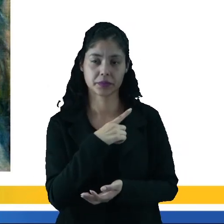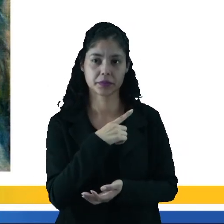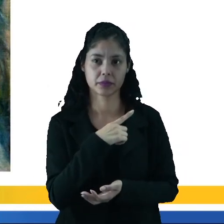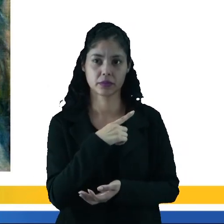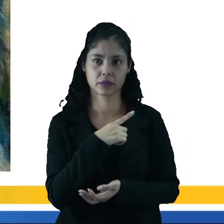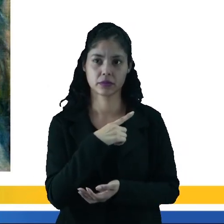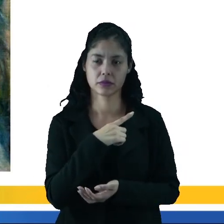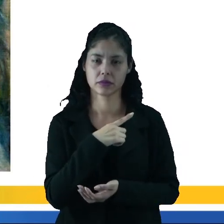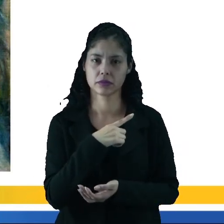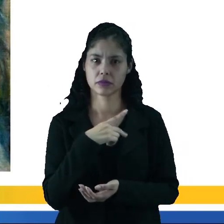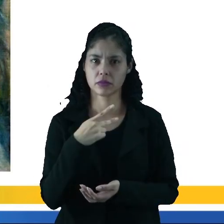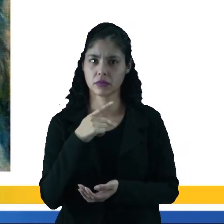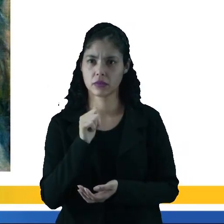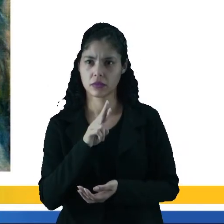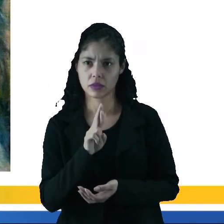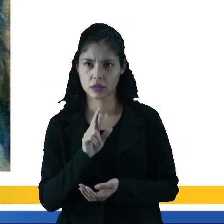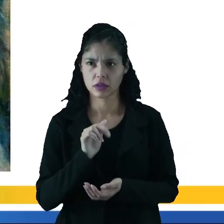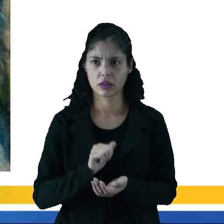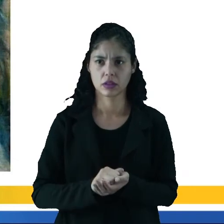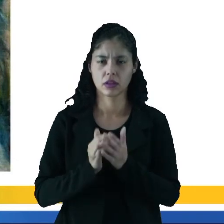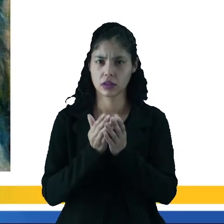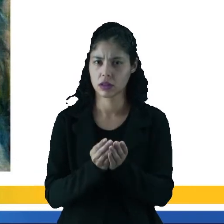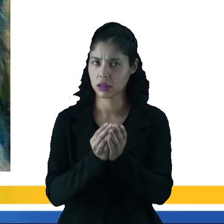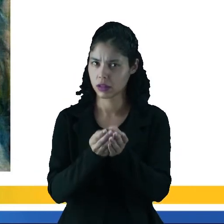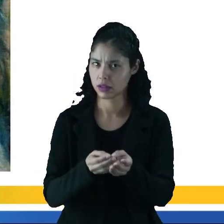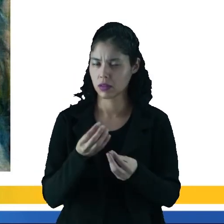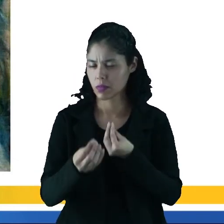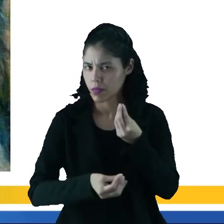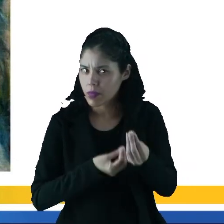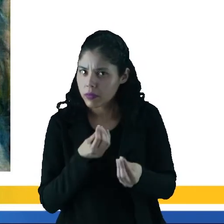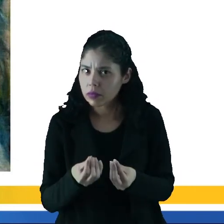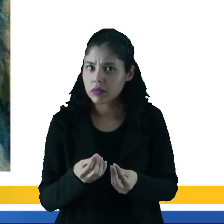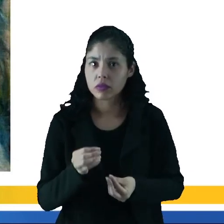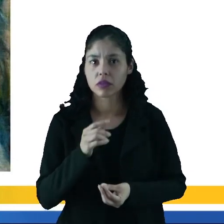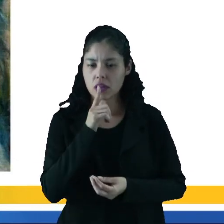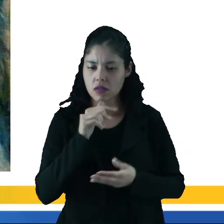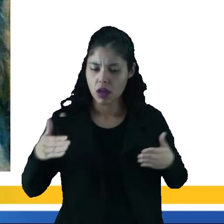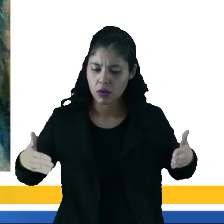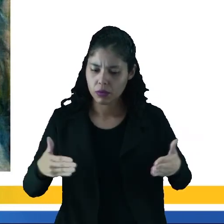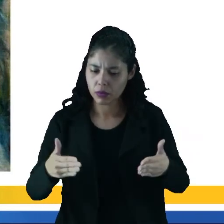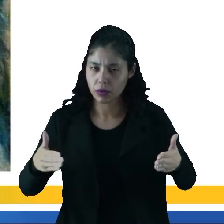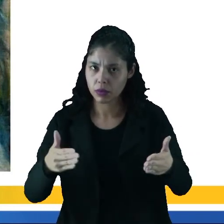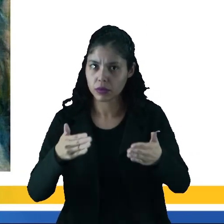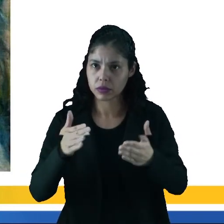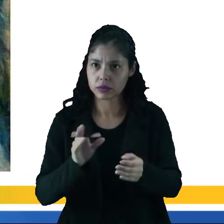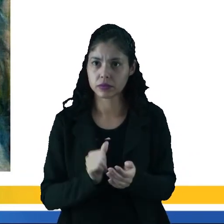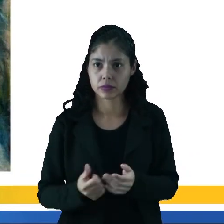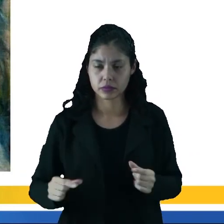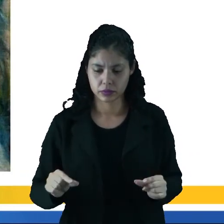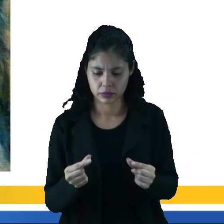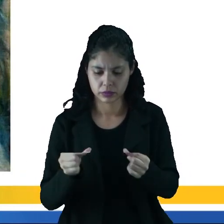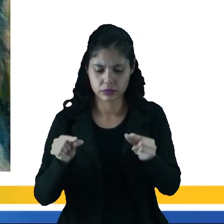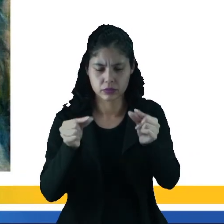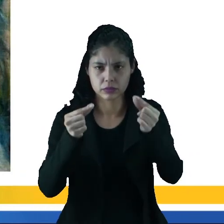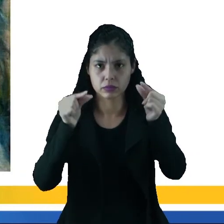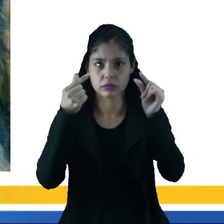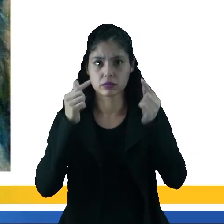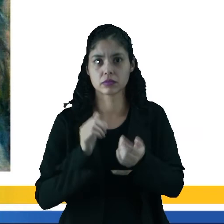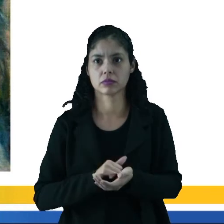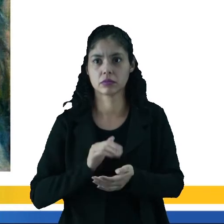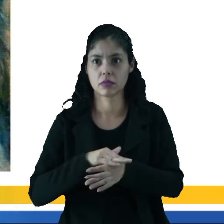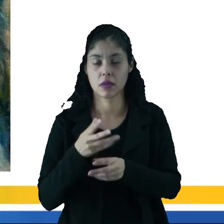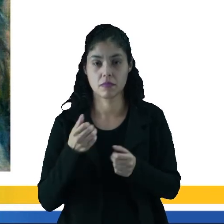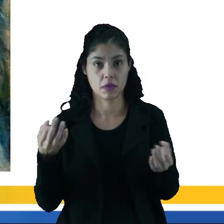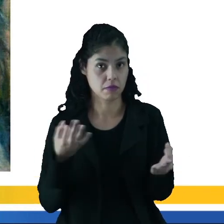parque atrás com um barquinho, como se fosse uma lagoa, os contornos não precisam ser